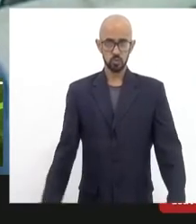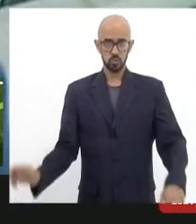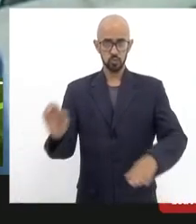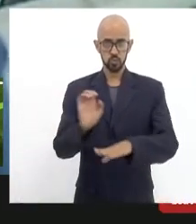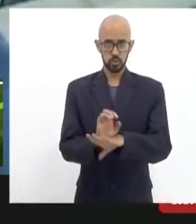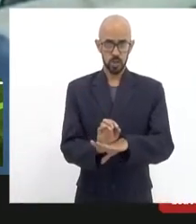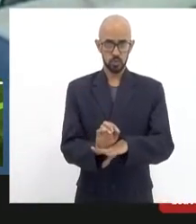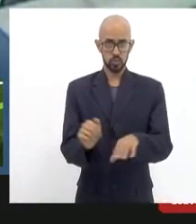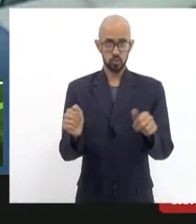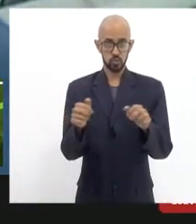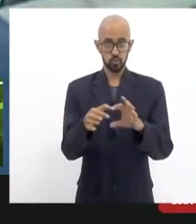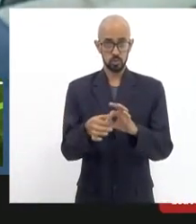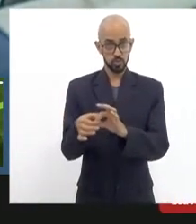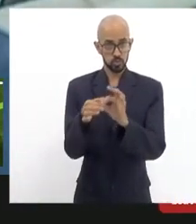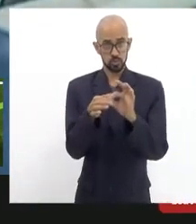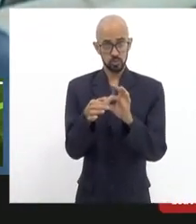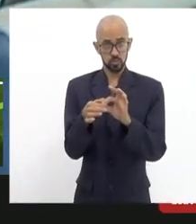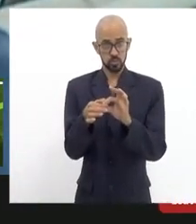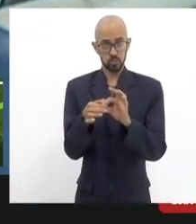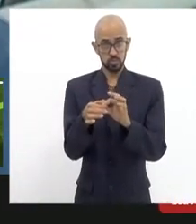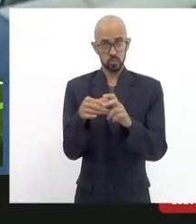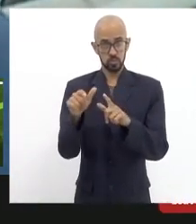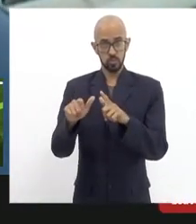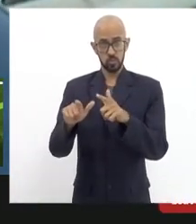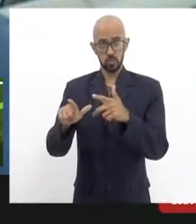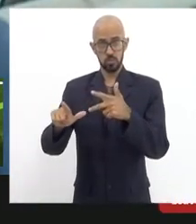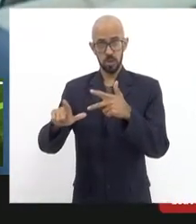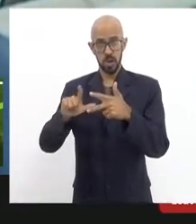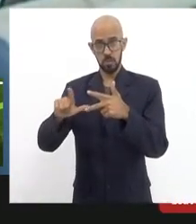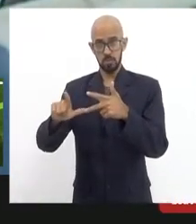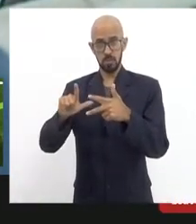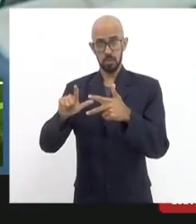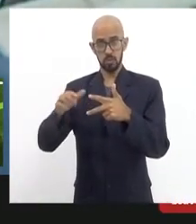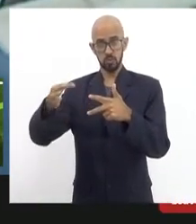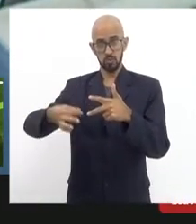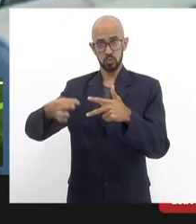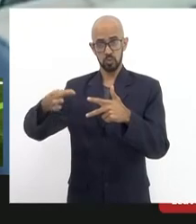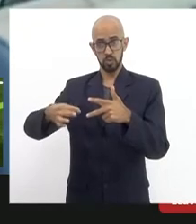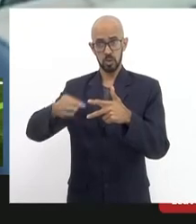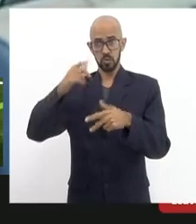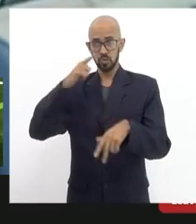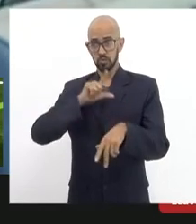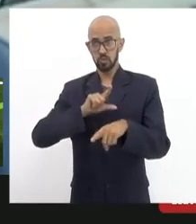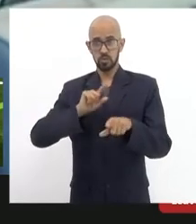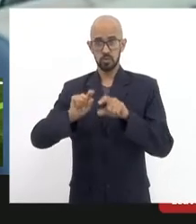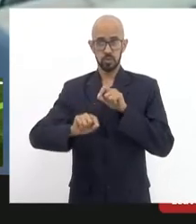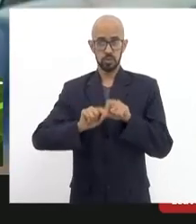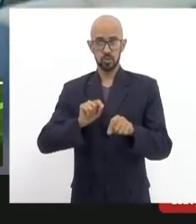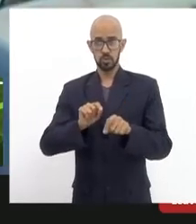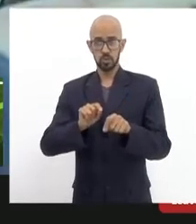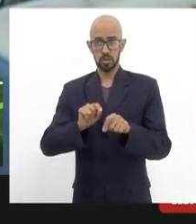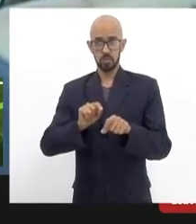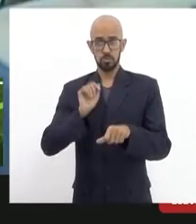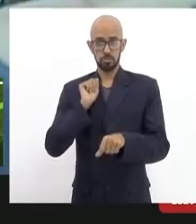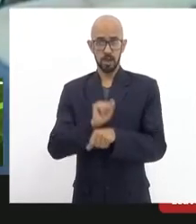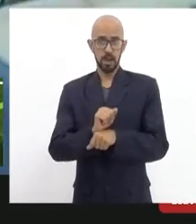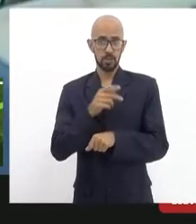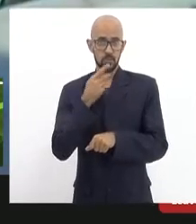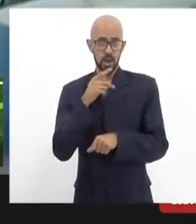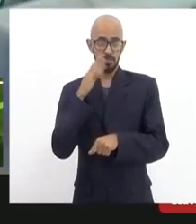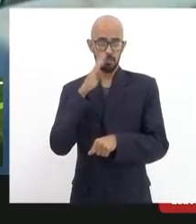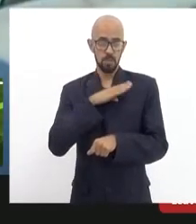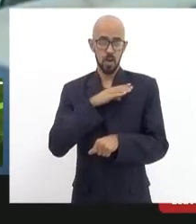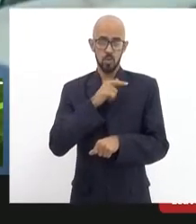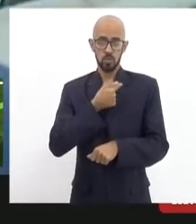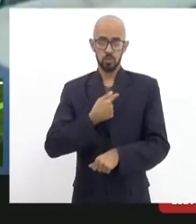alinhado com o parlamento com o judiciário que a gente consiga parar de falar mal do governo eu estou